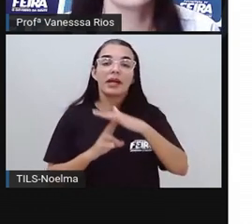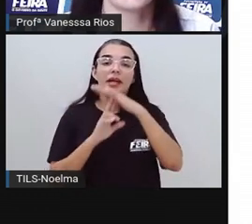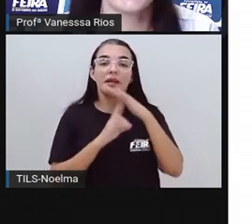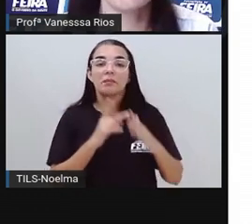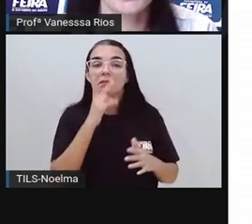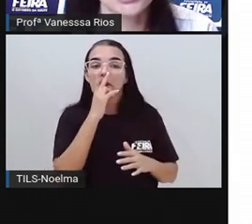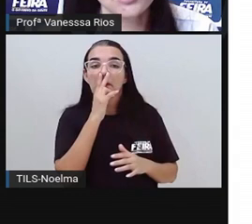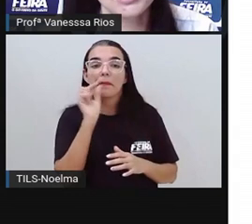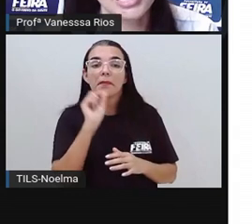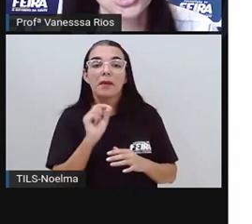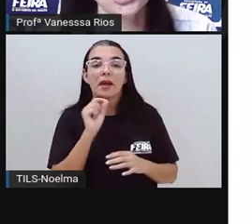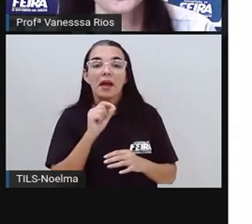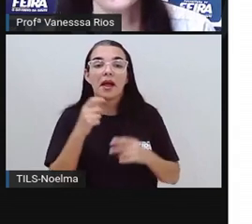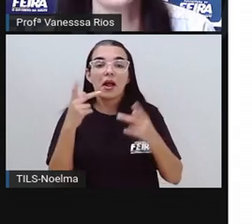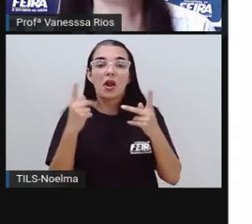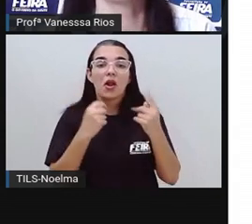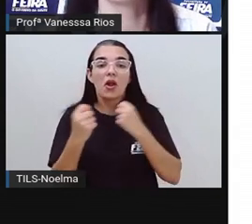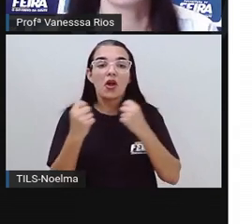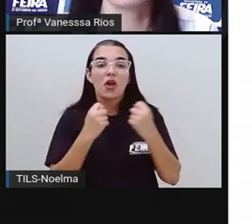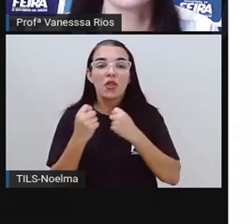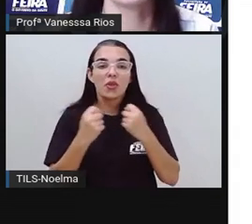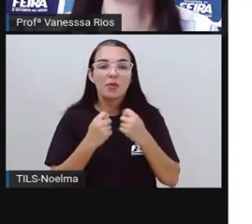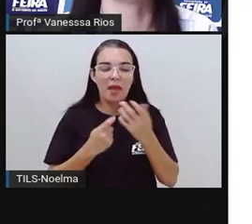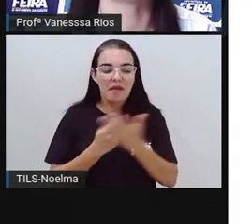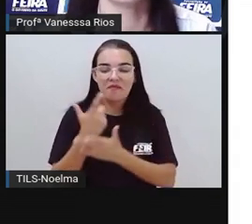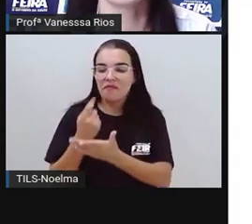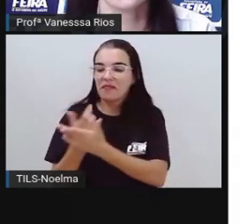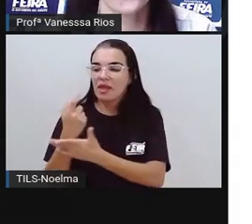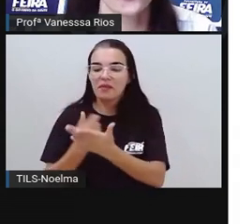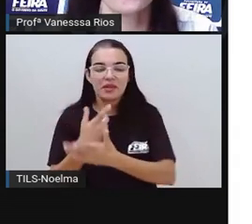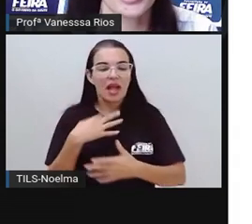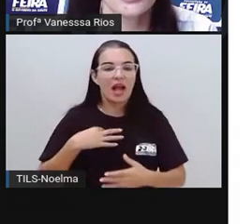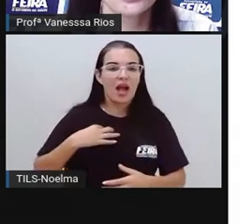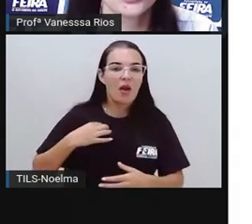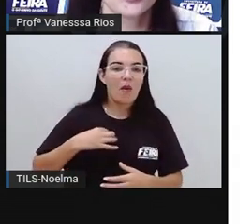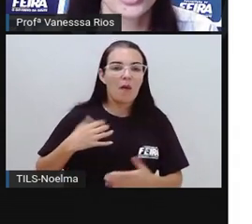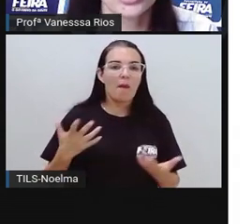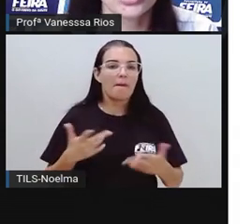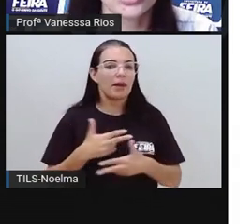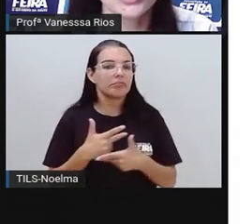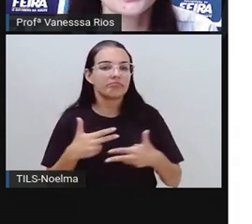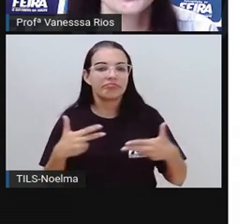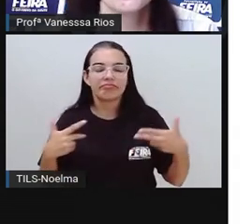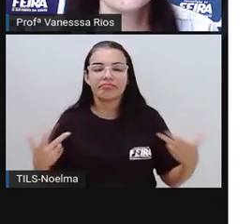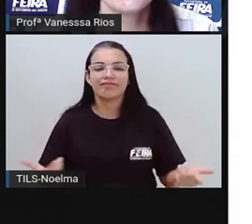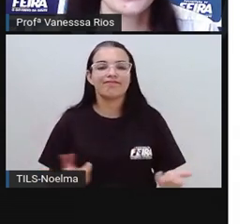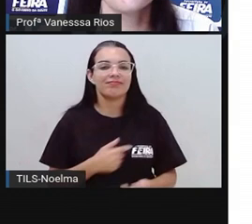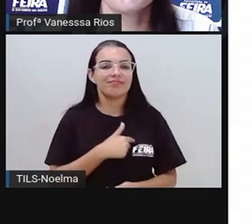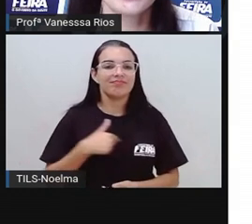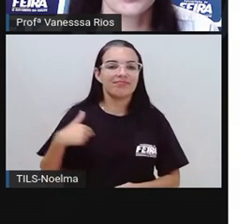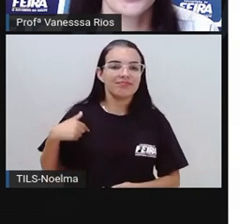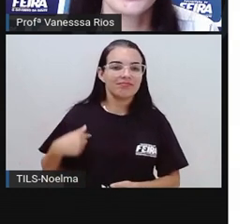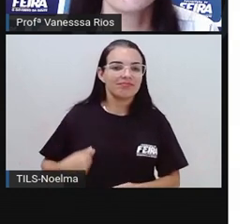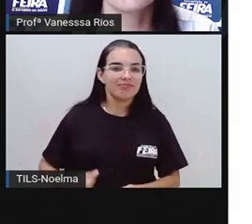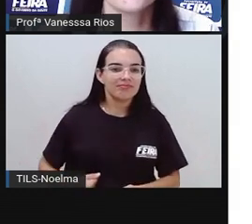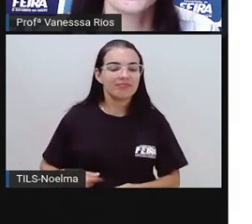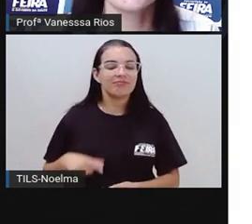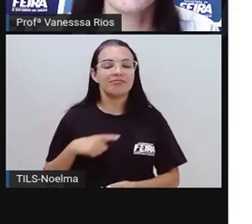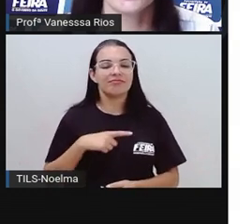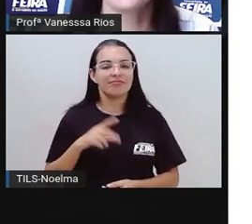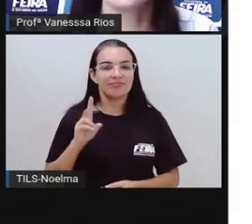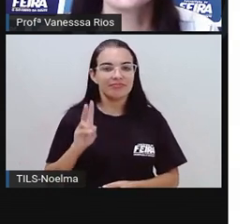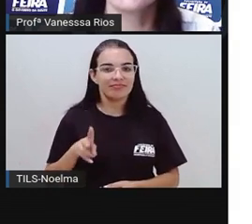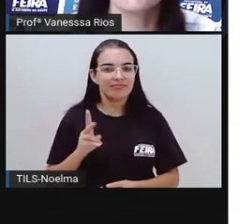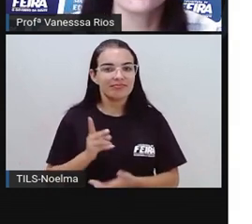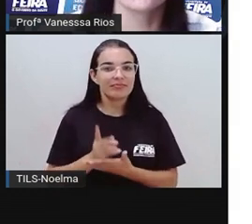em local para atividade econômica, com venda, né? Com compra de produtos. E aí o Feira Guai é um dos